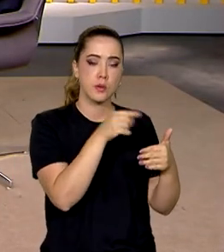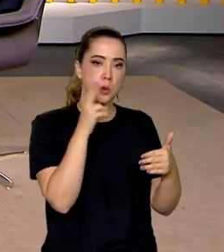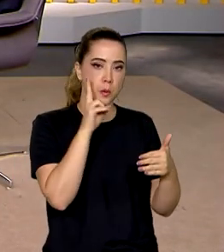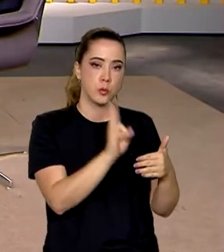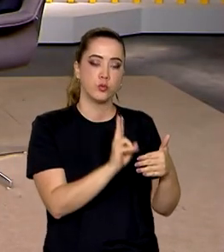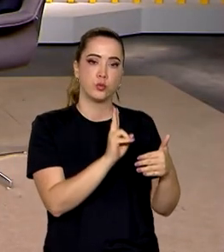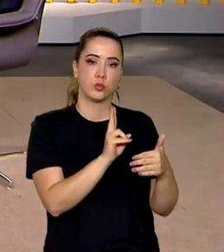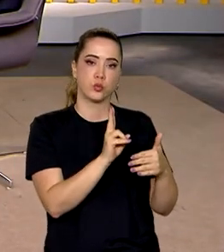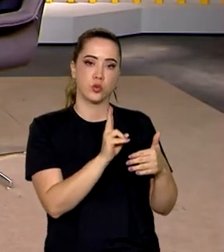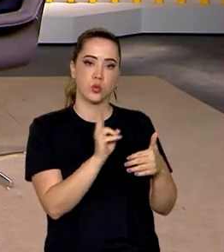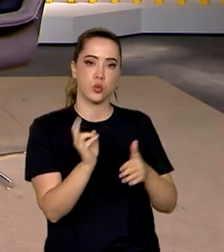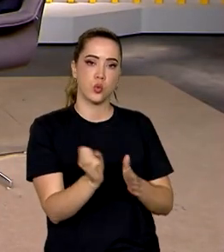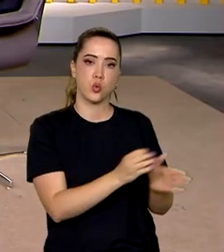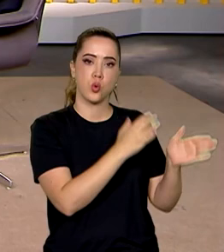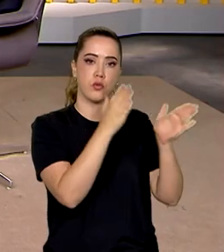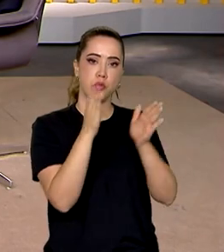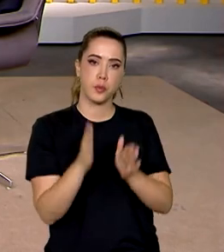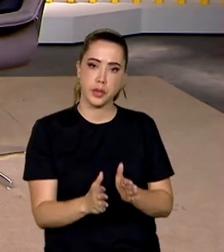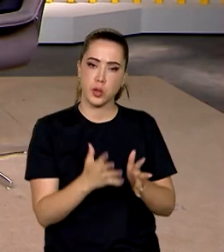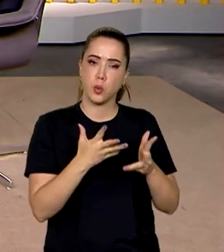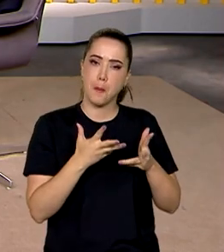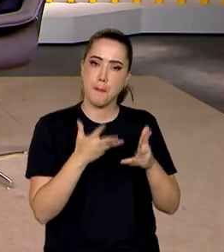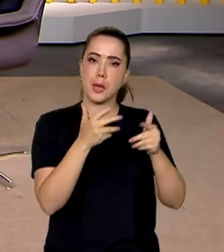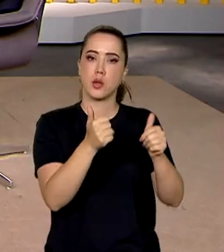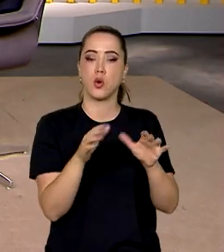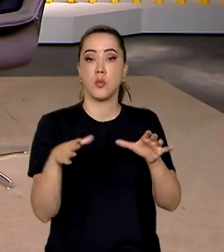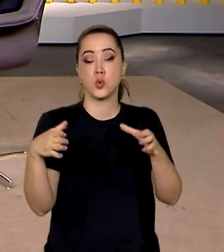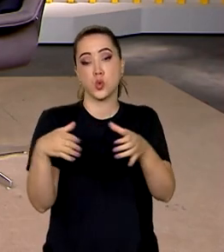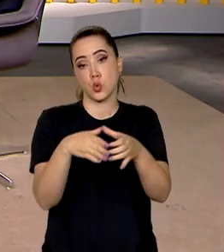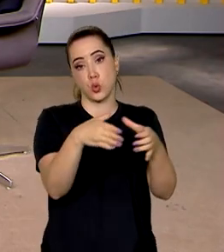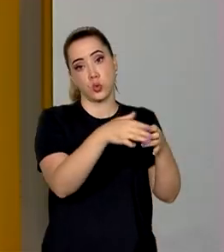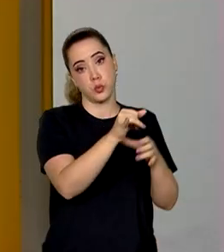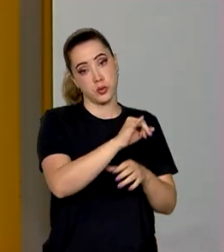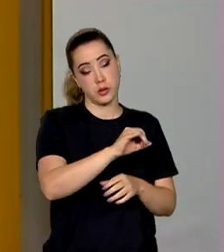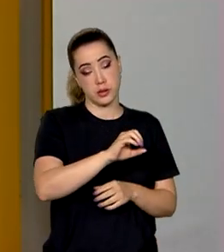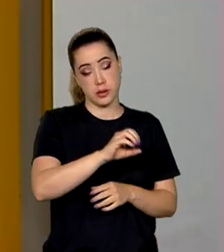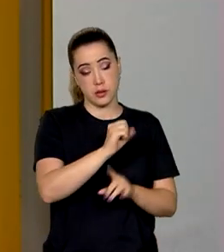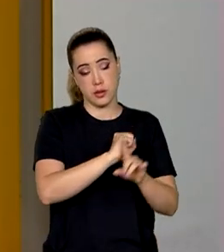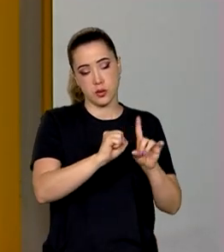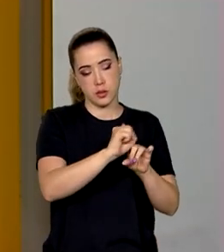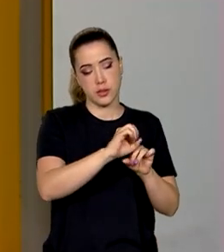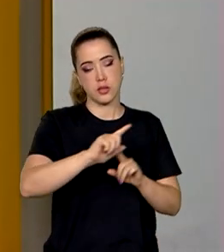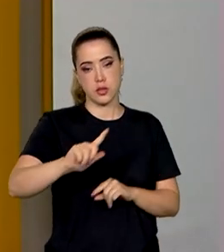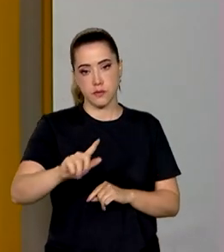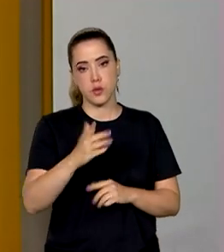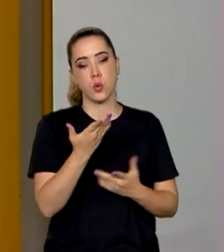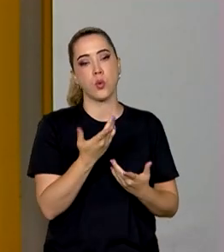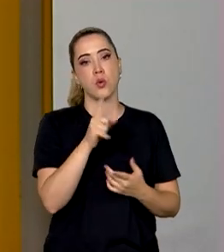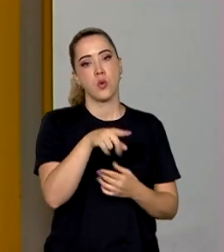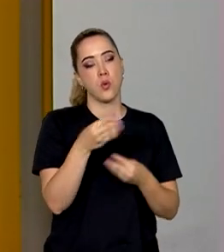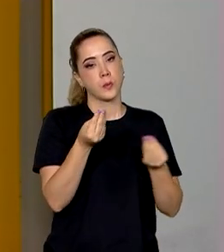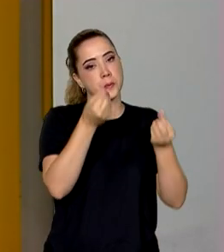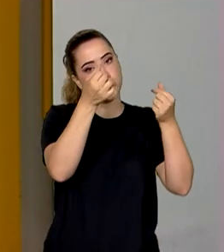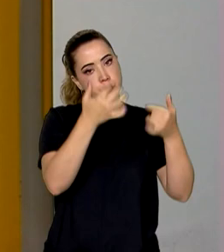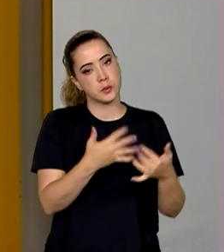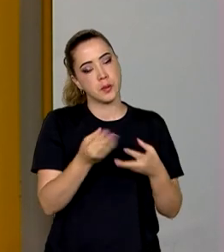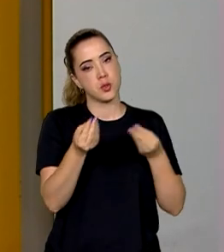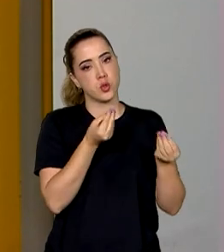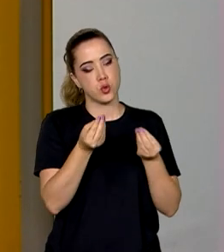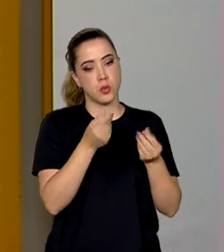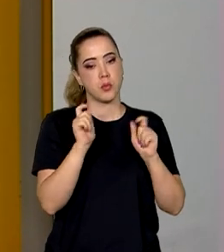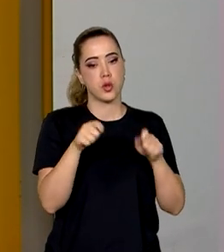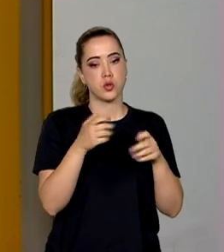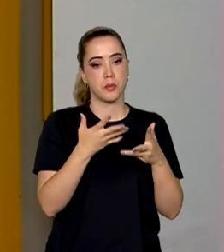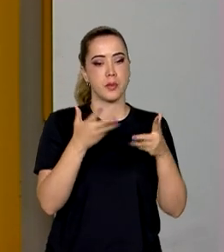um cenário melhor para as organizações? Teria como dar algum exemplo de alguma atividade